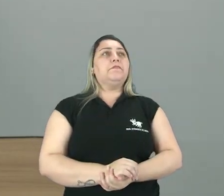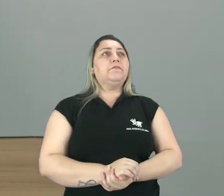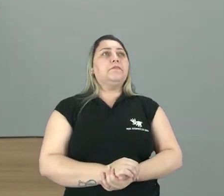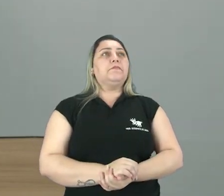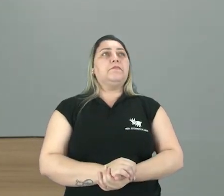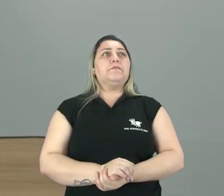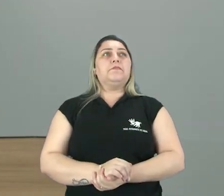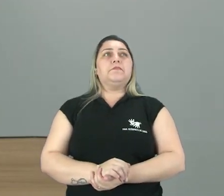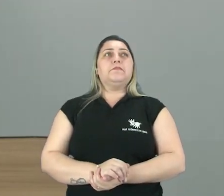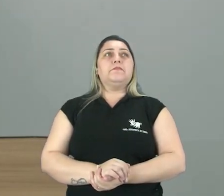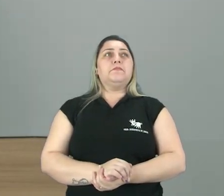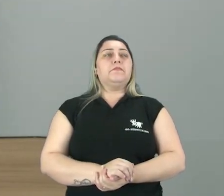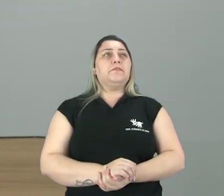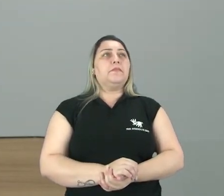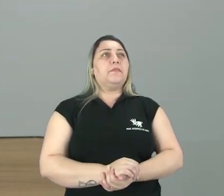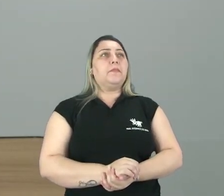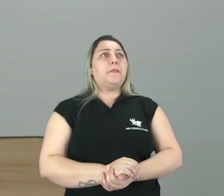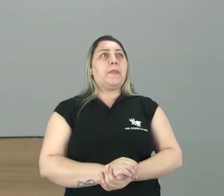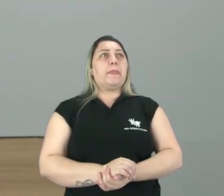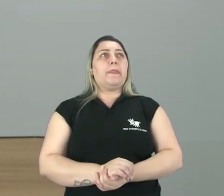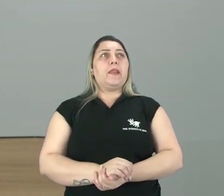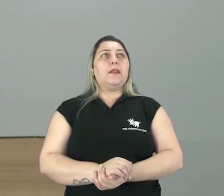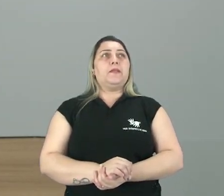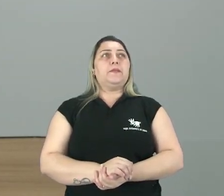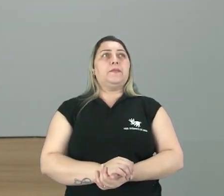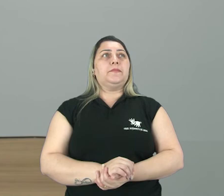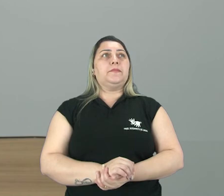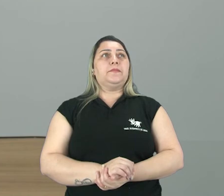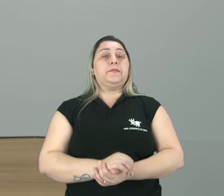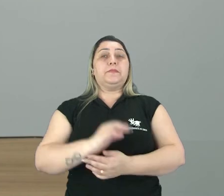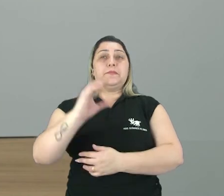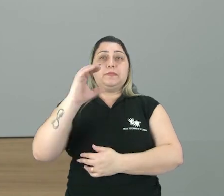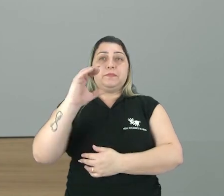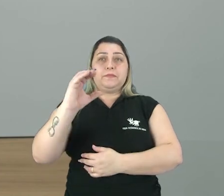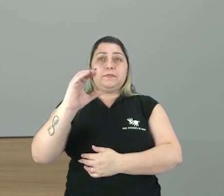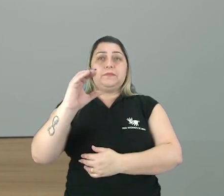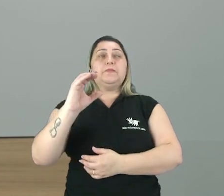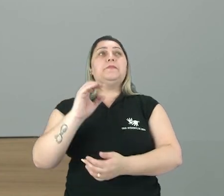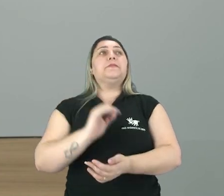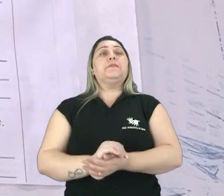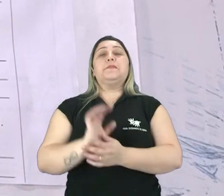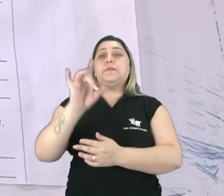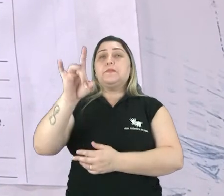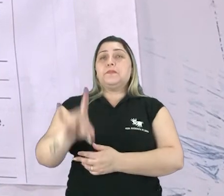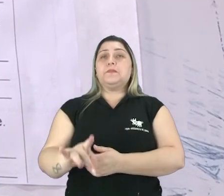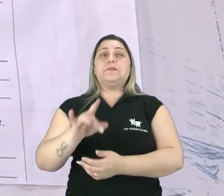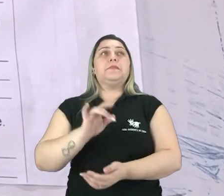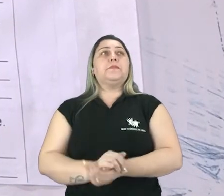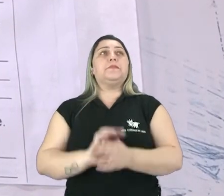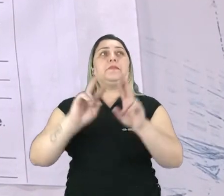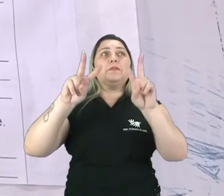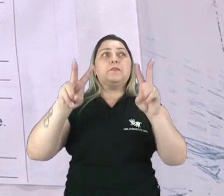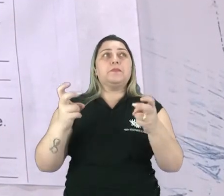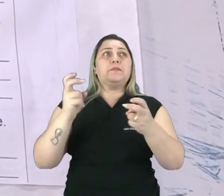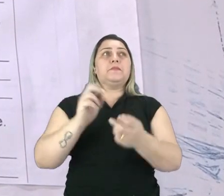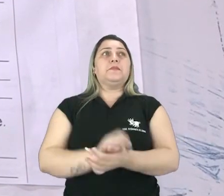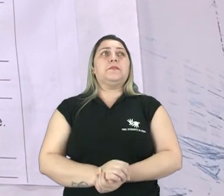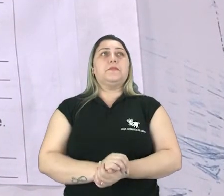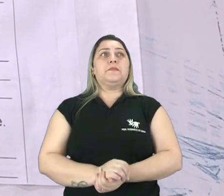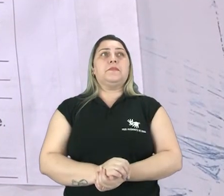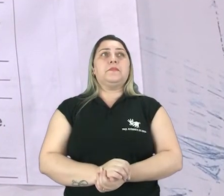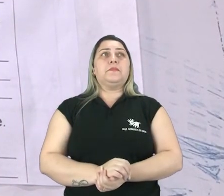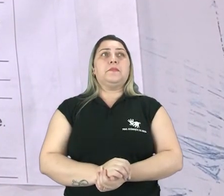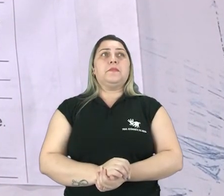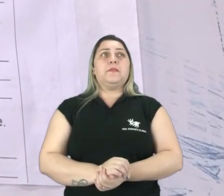Aí. Os motivos podem ser. Vários. Nesse sentido aqui. Na letra C. E aí. Último. O assunto relatado no texto. Trata-se de